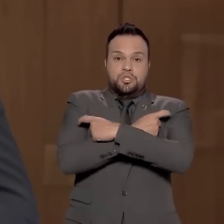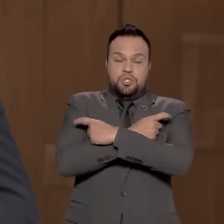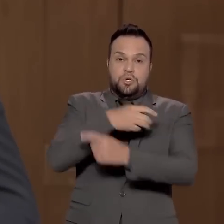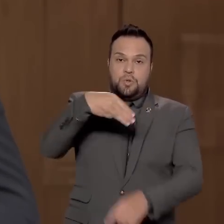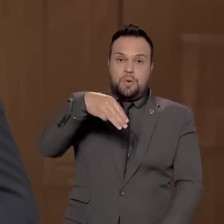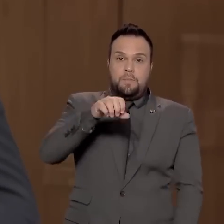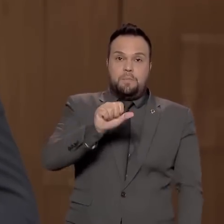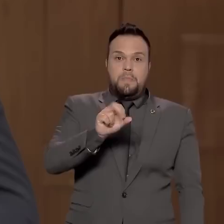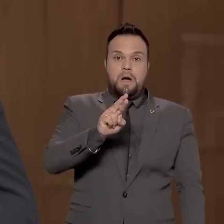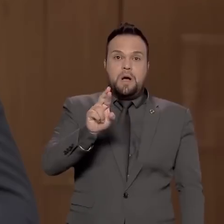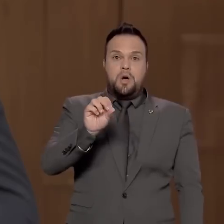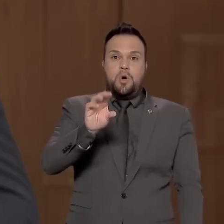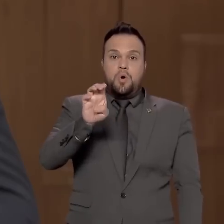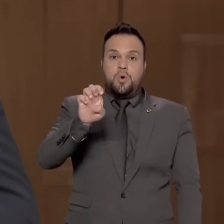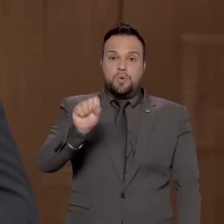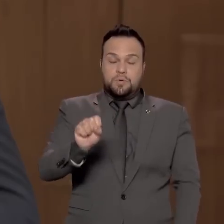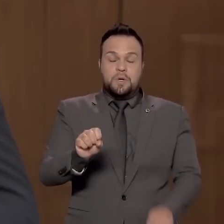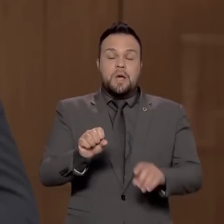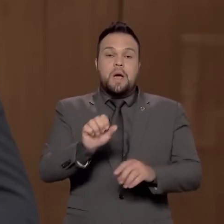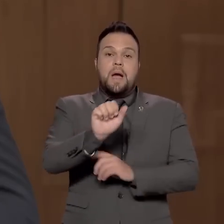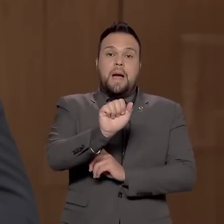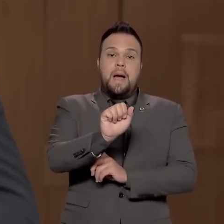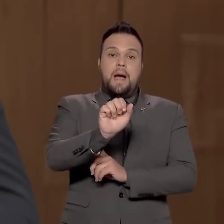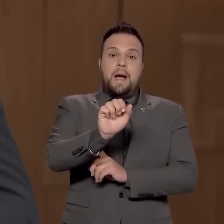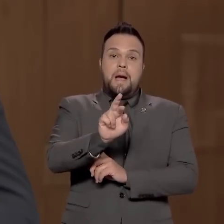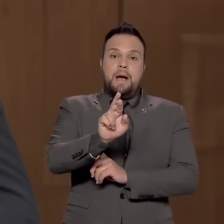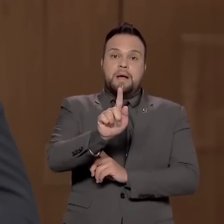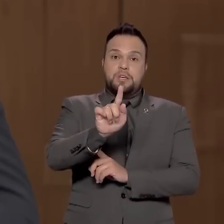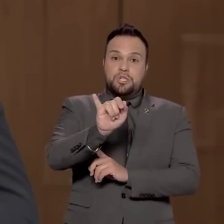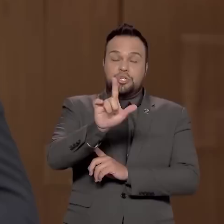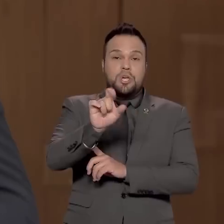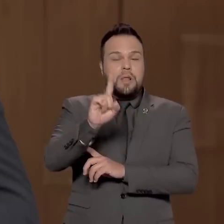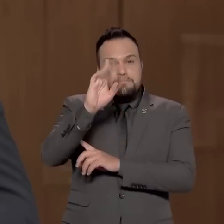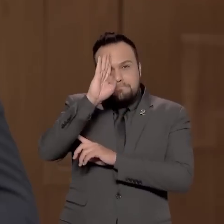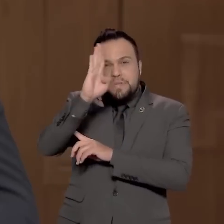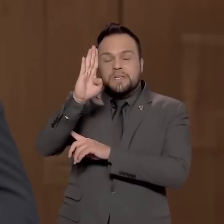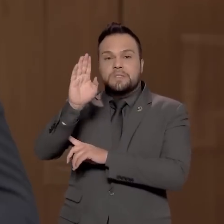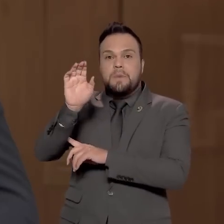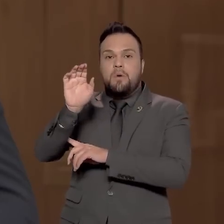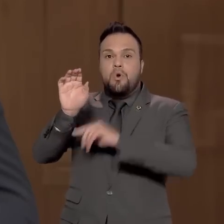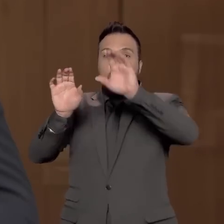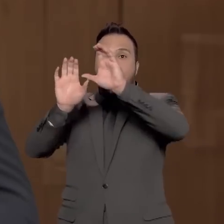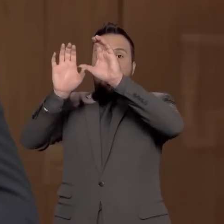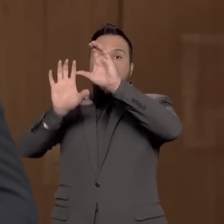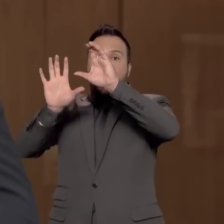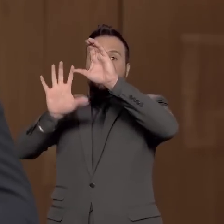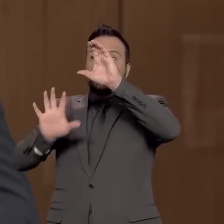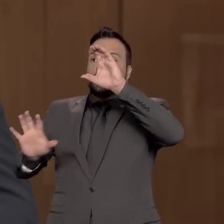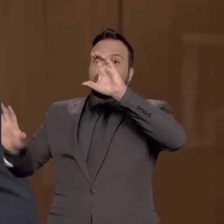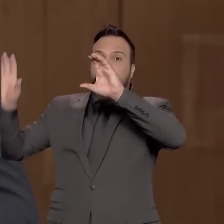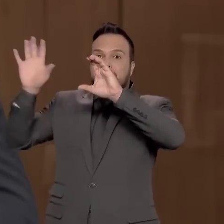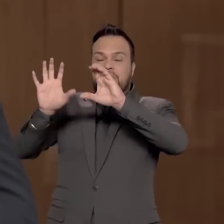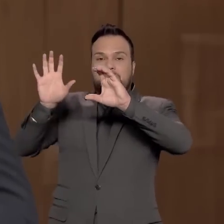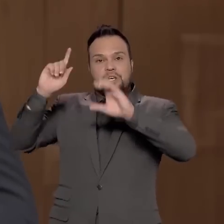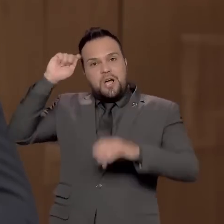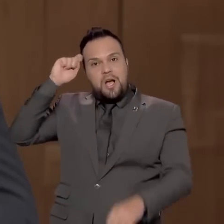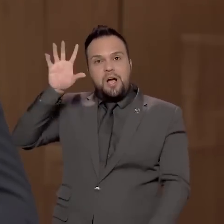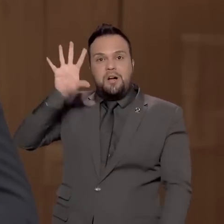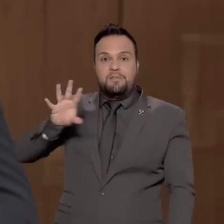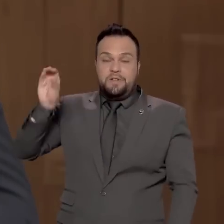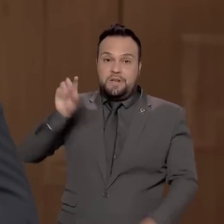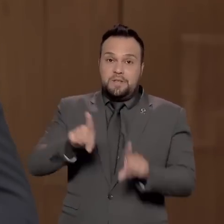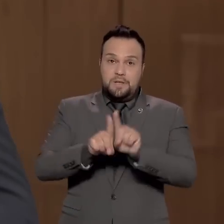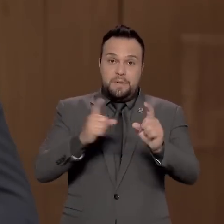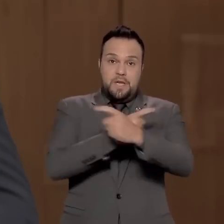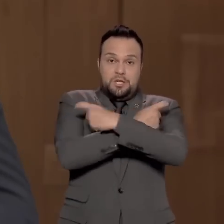A Argélia foi, em 2021, o principal parceiro comercial do Brasil no continente africano. O Egito,